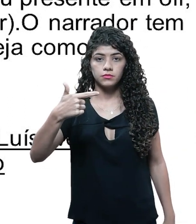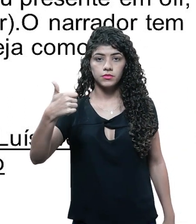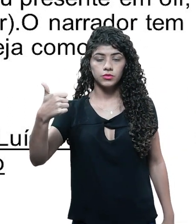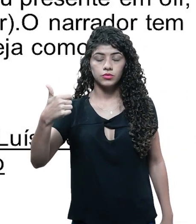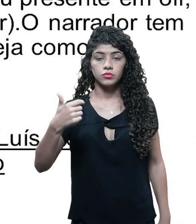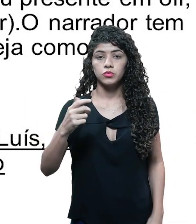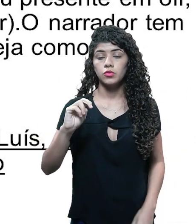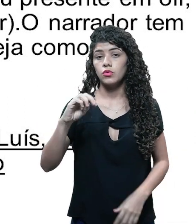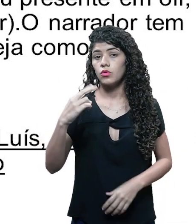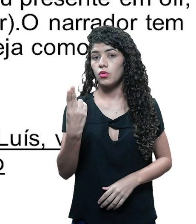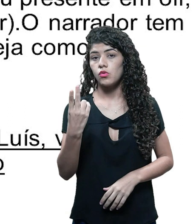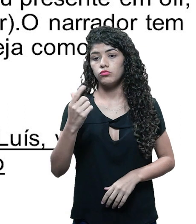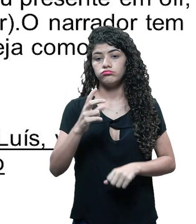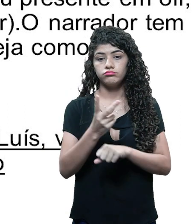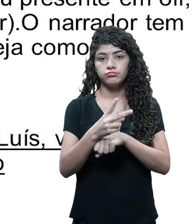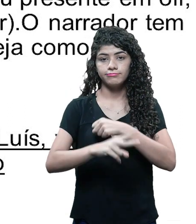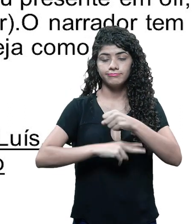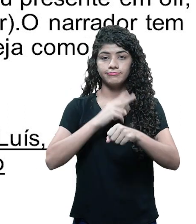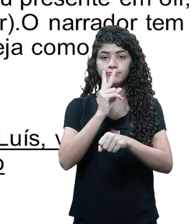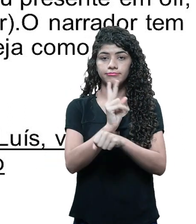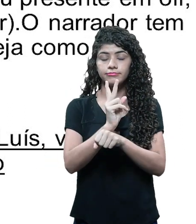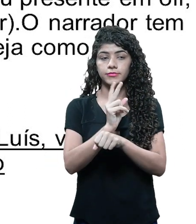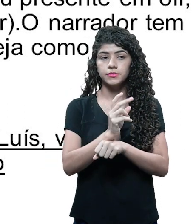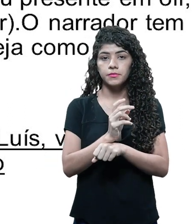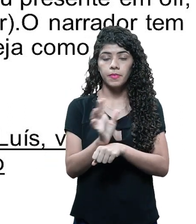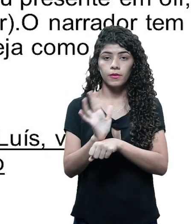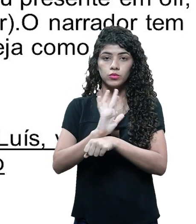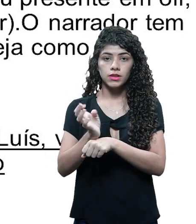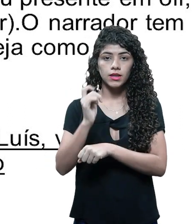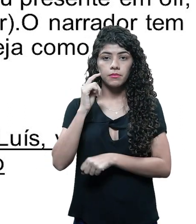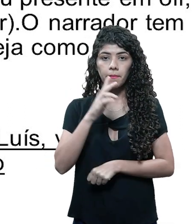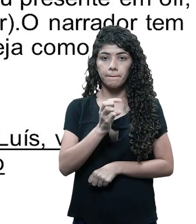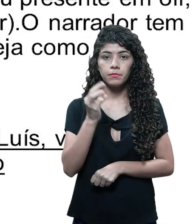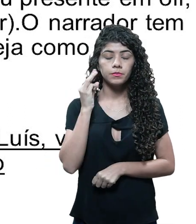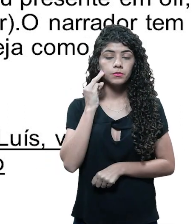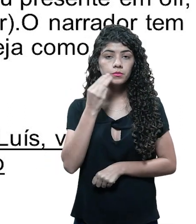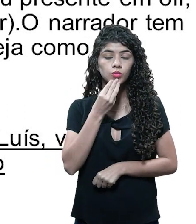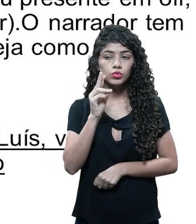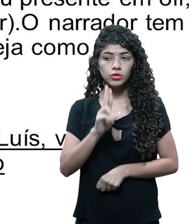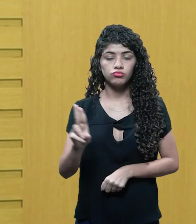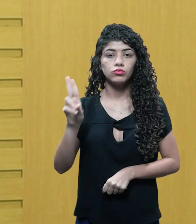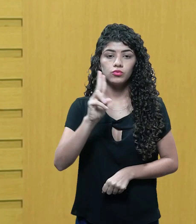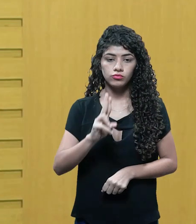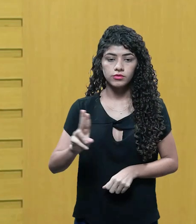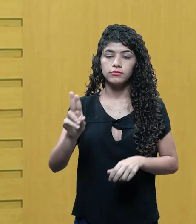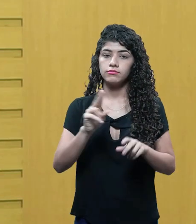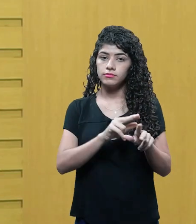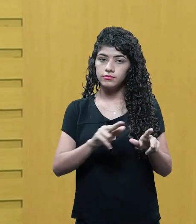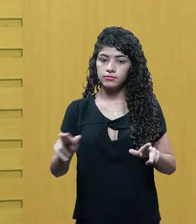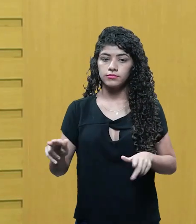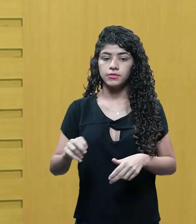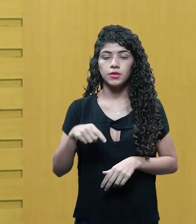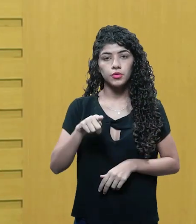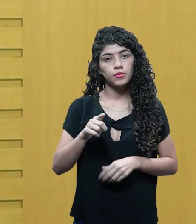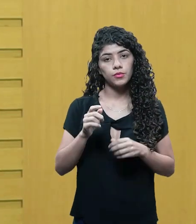dois anos depois. Certo? O cinema mudo usa muito legenda. Então, um exemplo também para